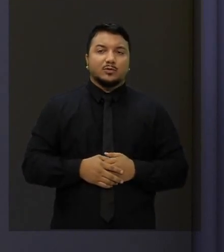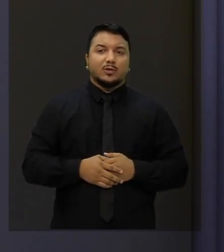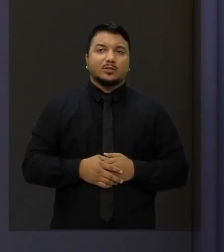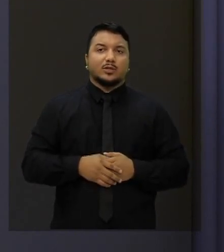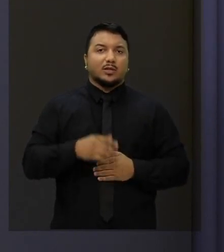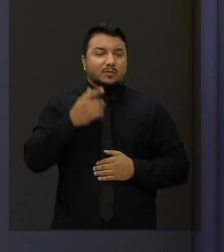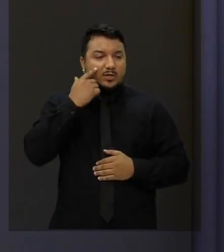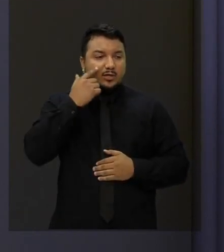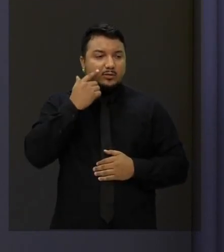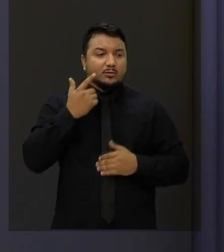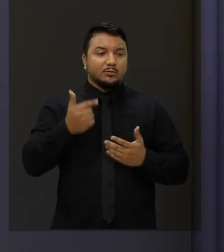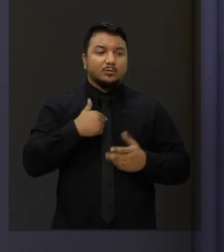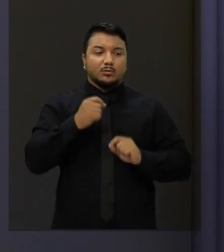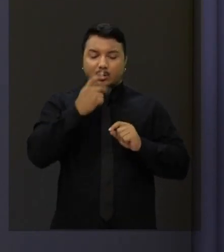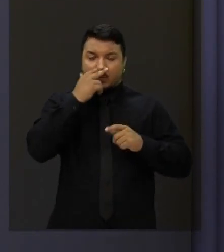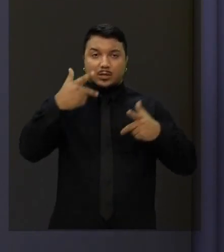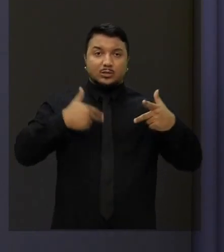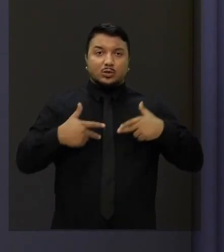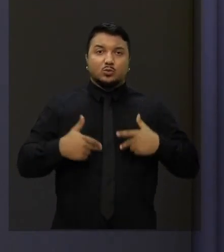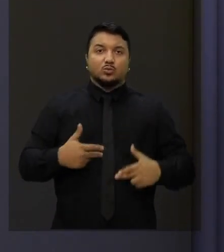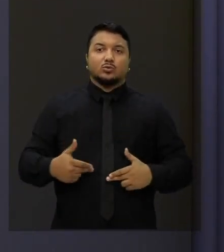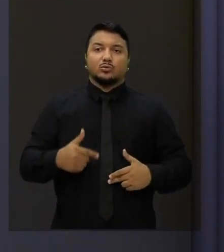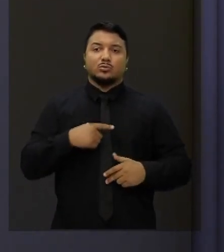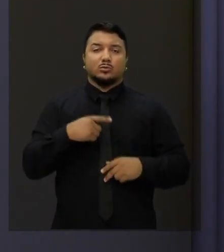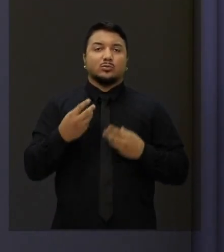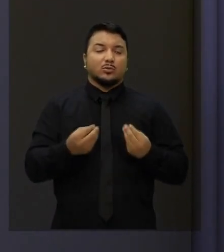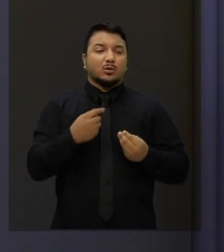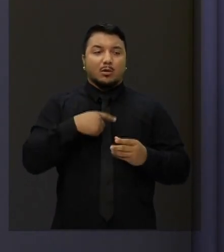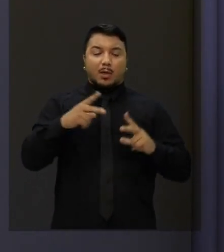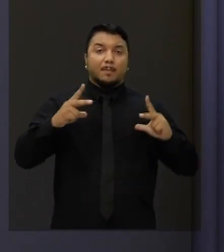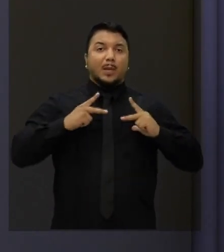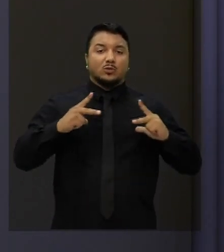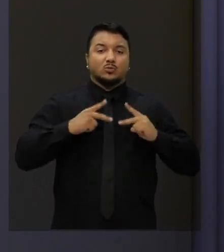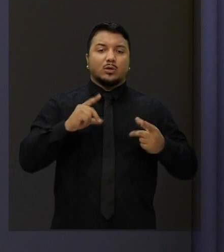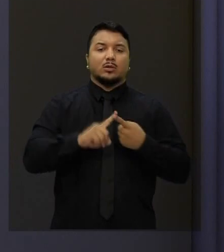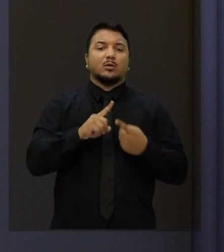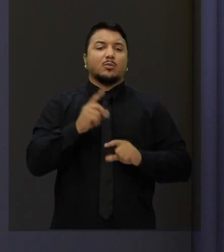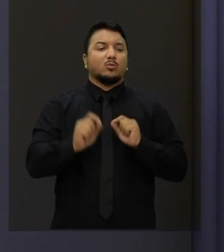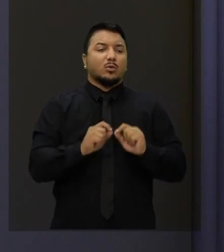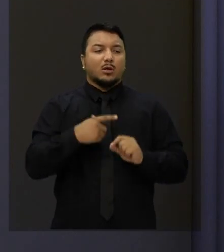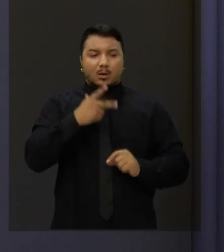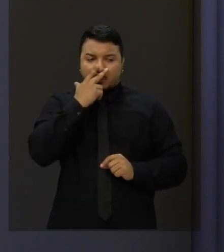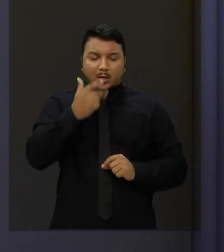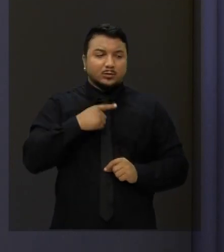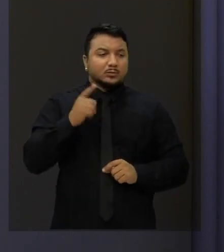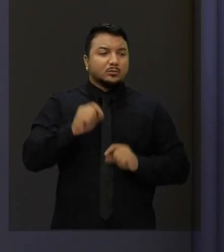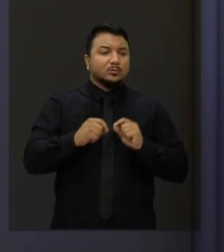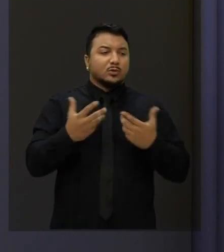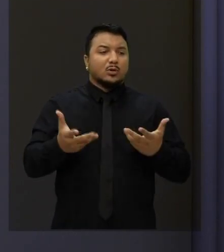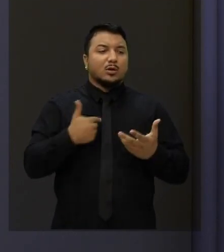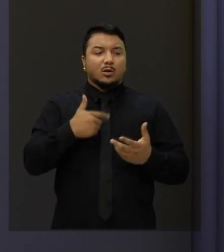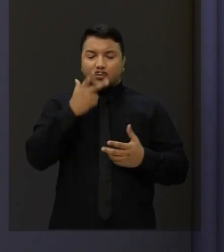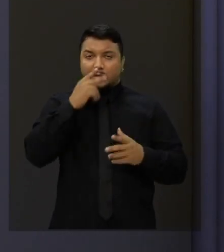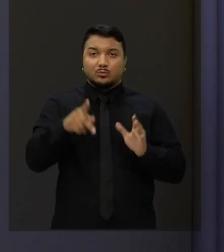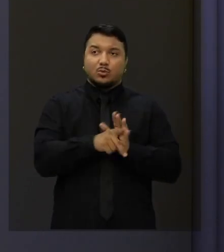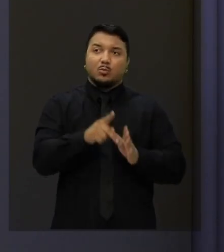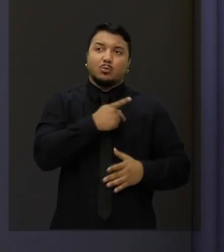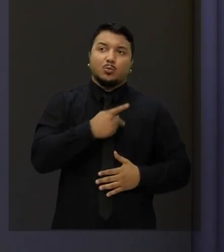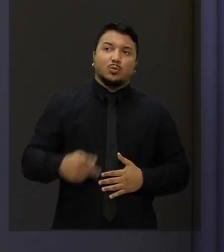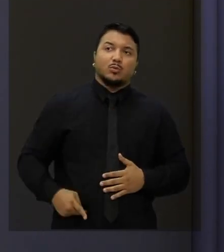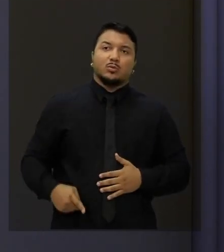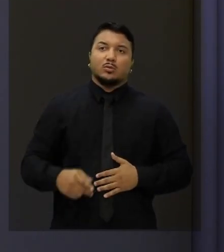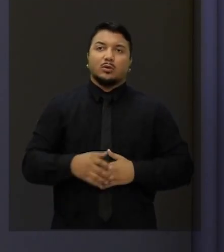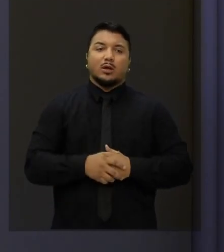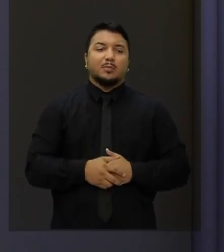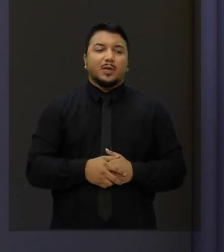trabalho para zerar a fila de cirurgia, numa parceria com o setor privado e utilizando toda a nossa capacidade do setor público. E abrir as